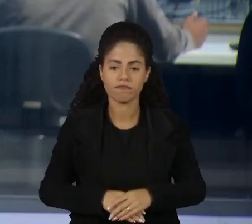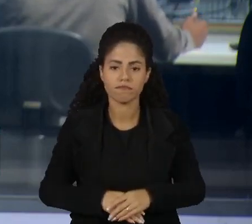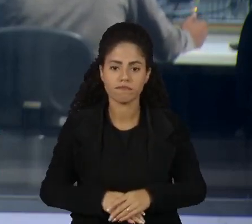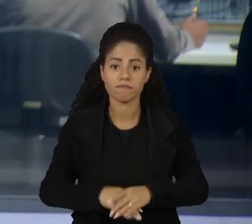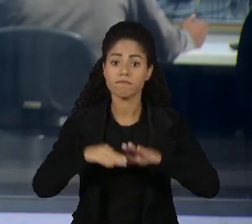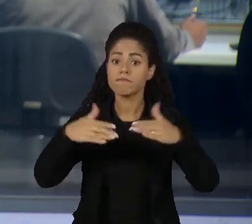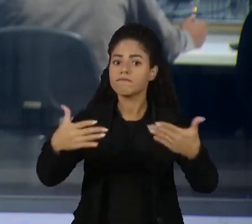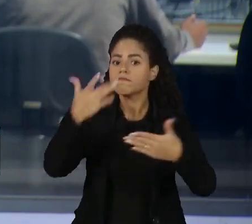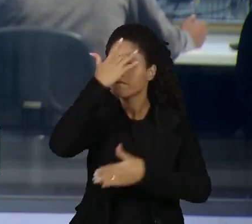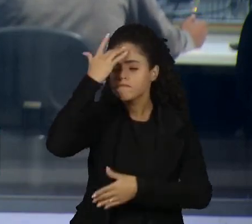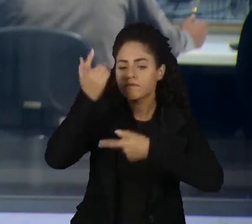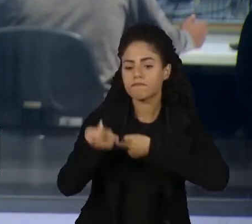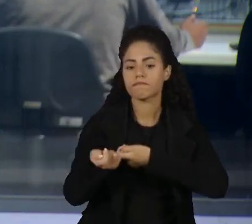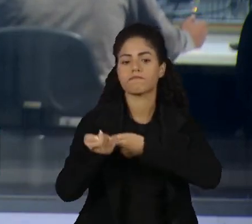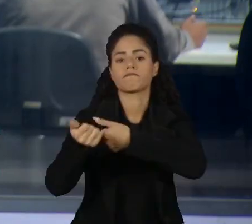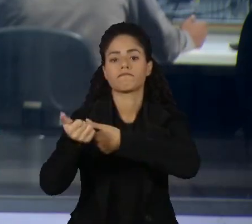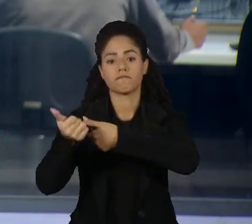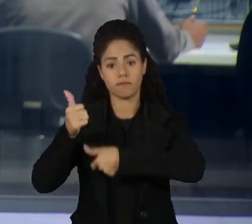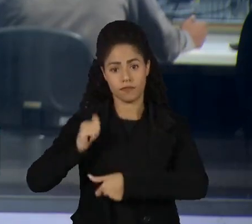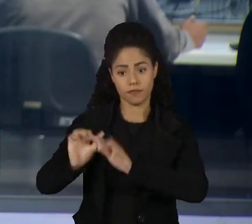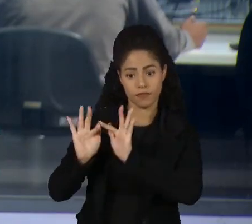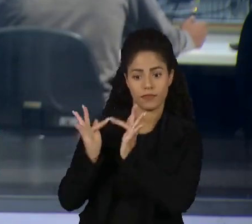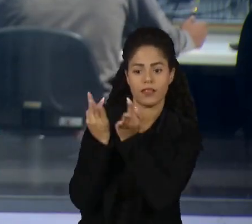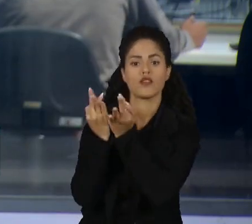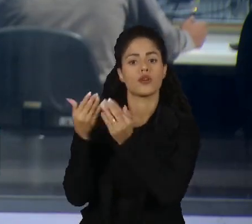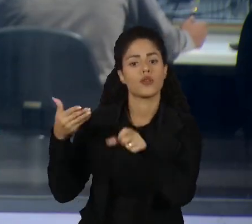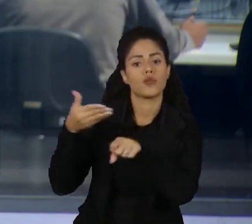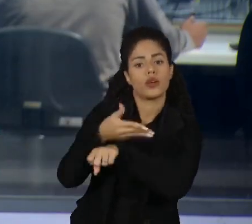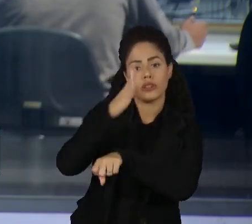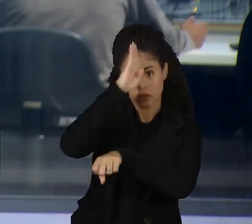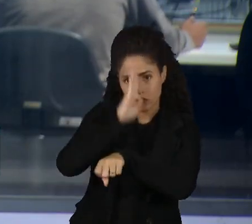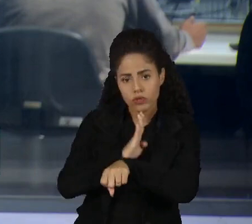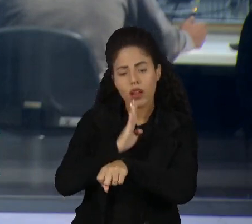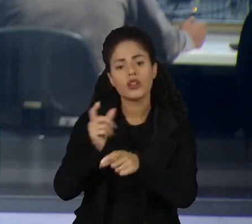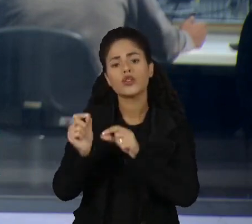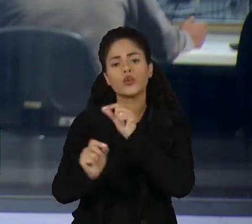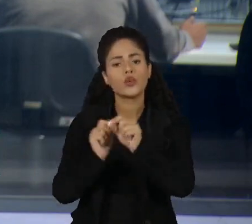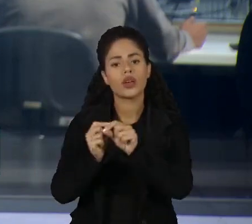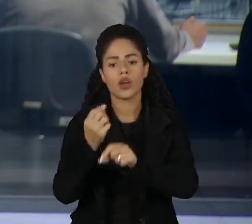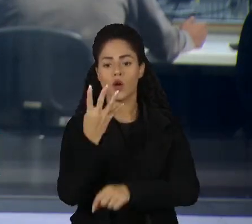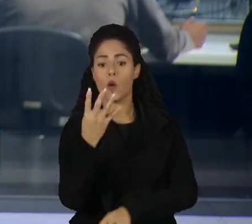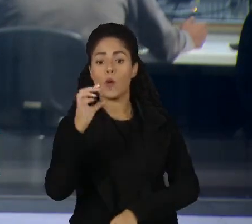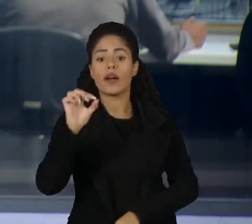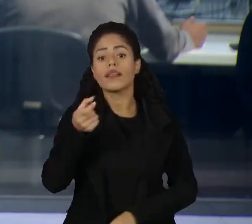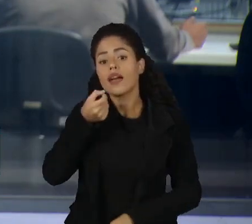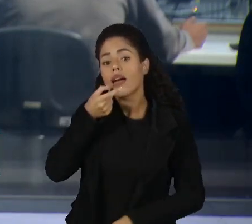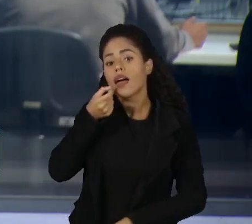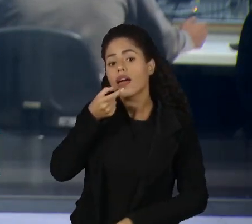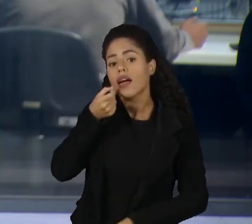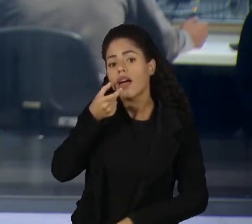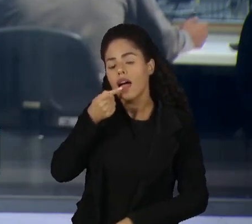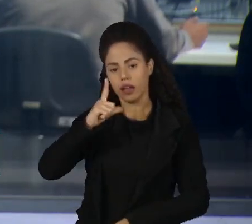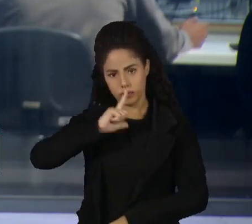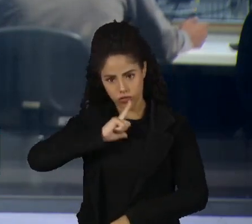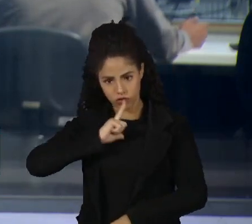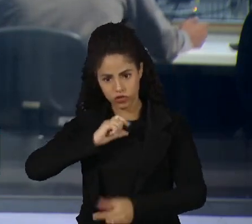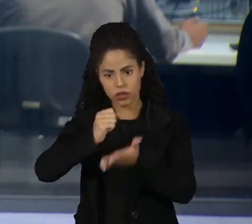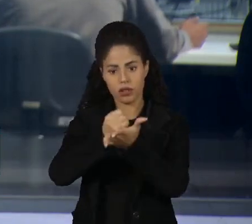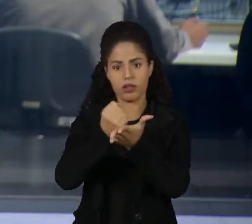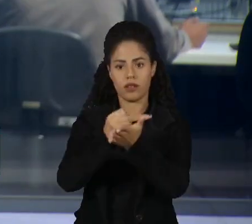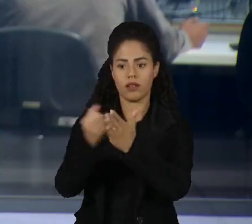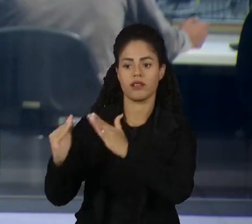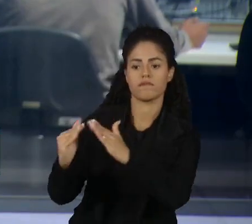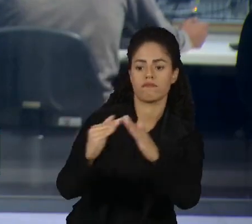Beneficiários do Bolsa Família terão acesso totalmente gratuito aos 40 medicamentos disponíveis nas farmácias